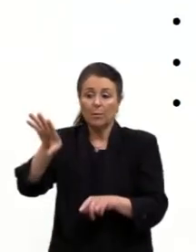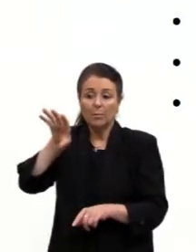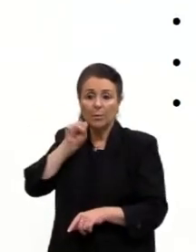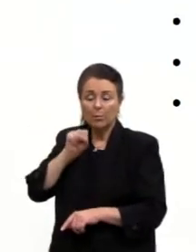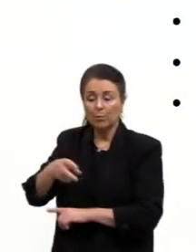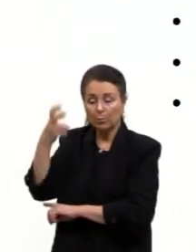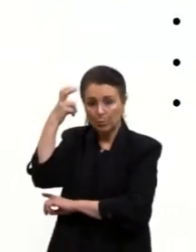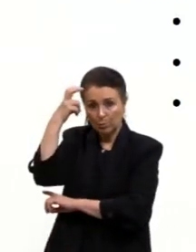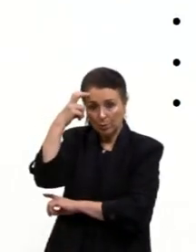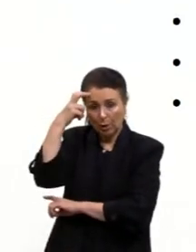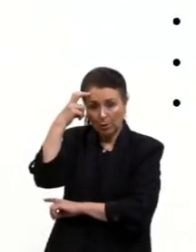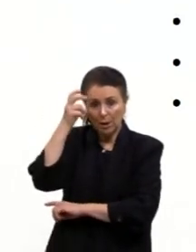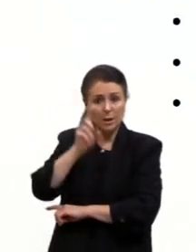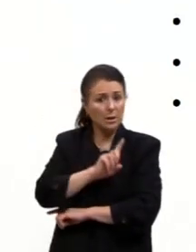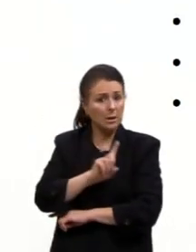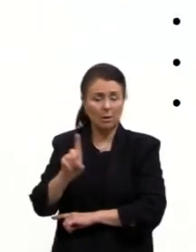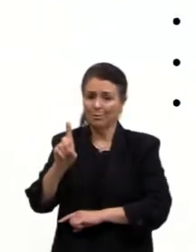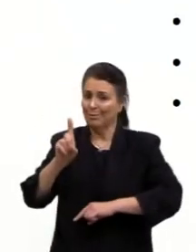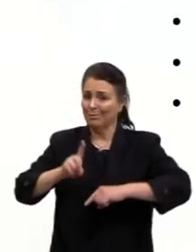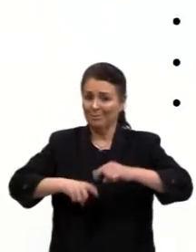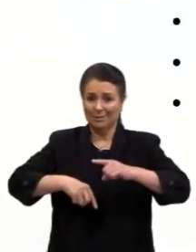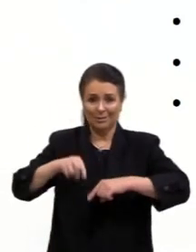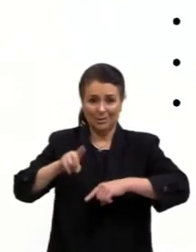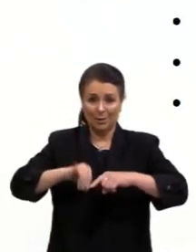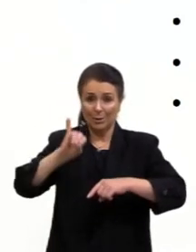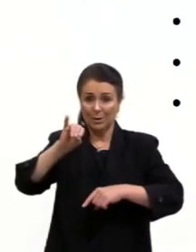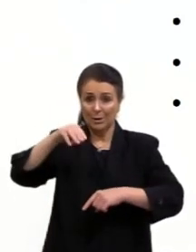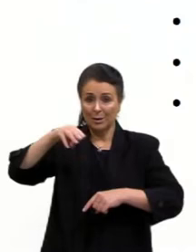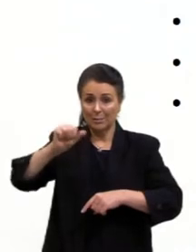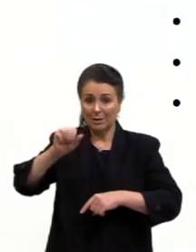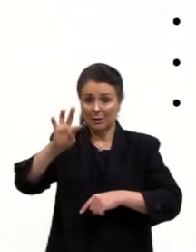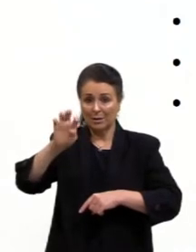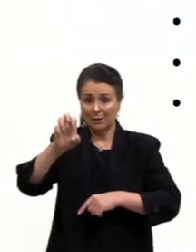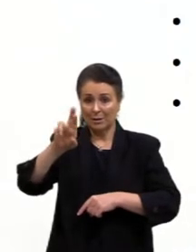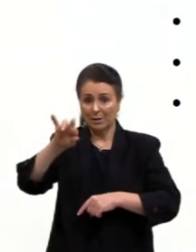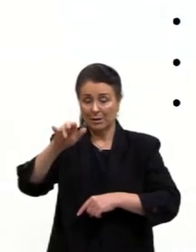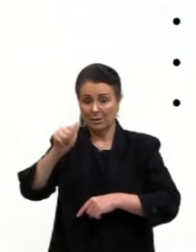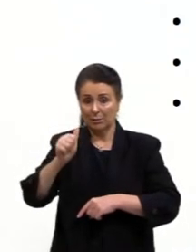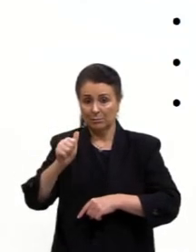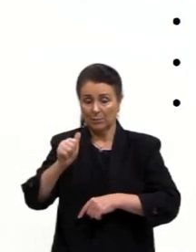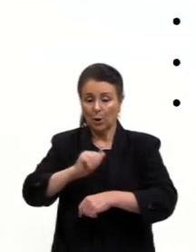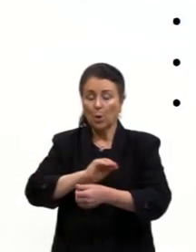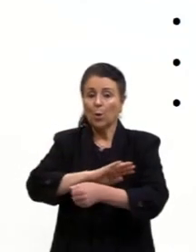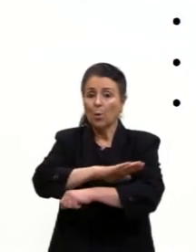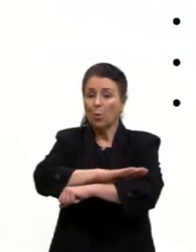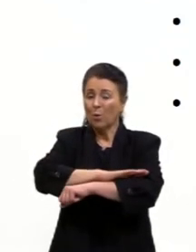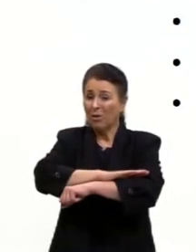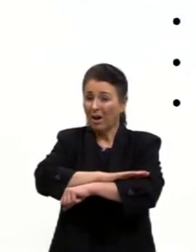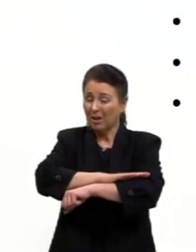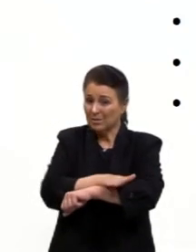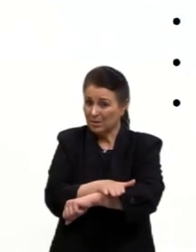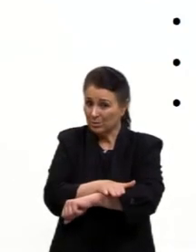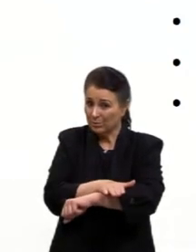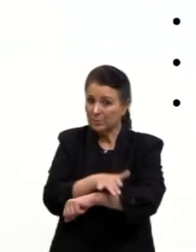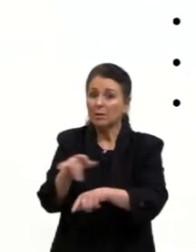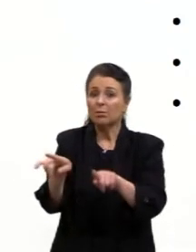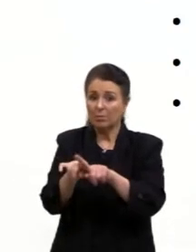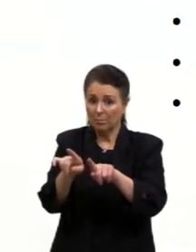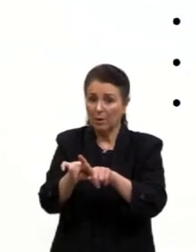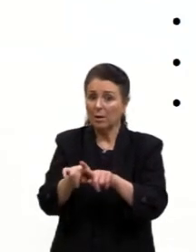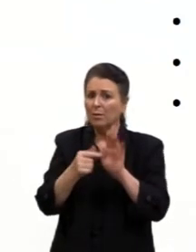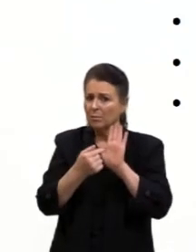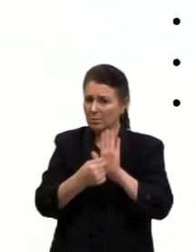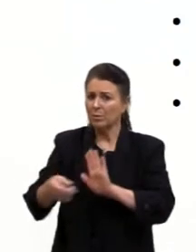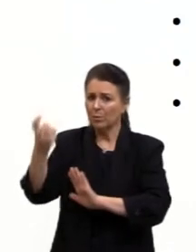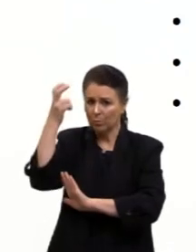cultural imaterial. E as pessoas também, o racismo, por vezes, ele se demonstra na cultura, de